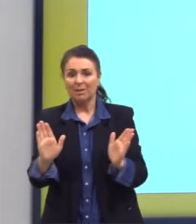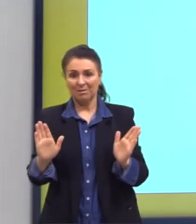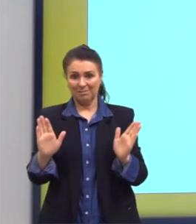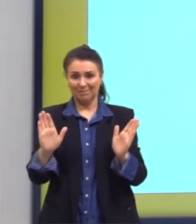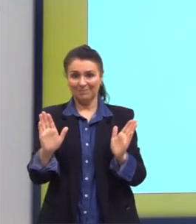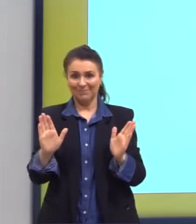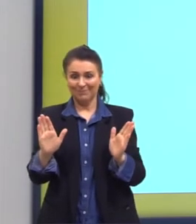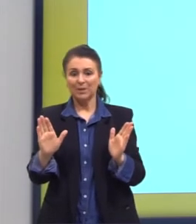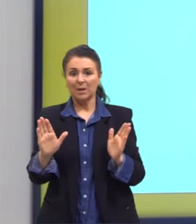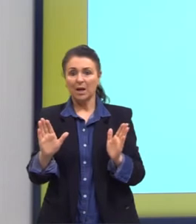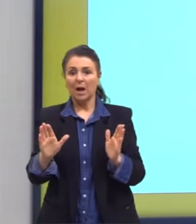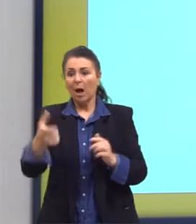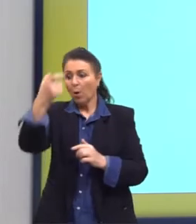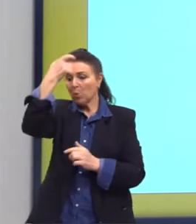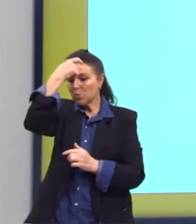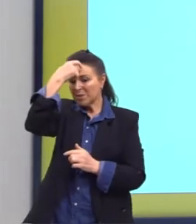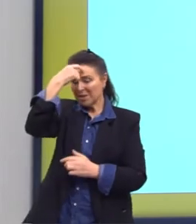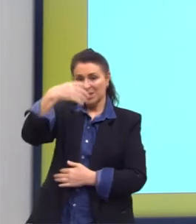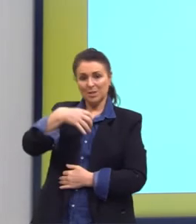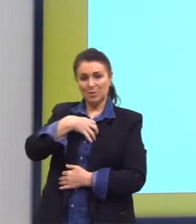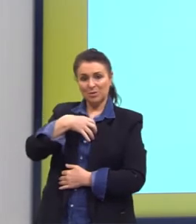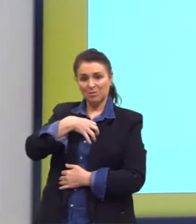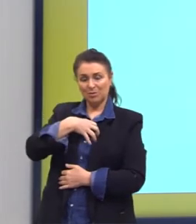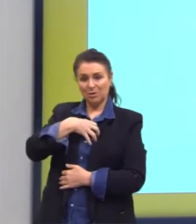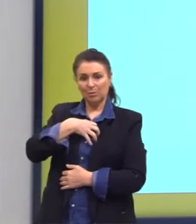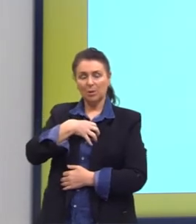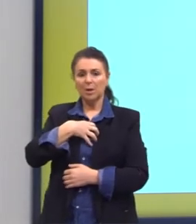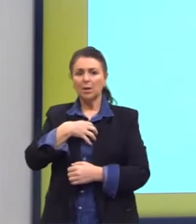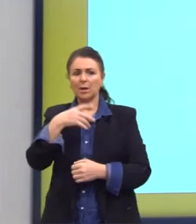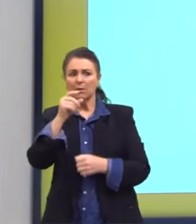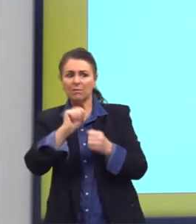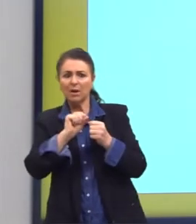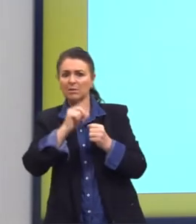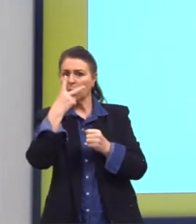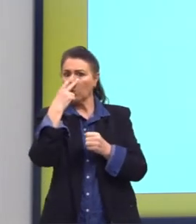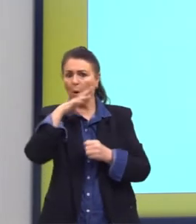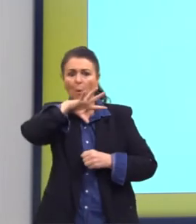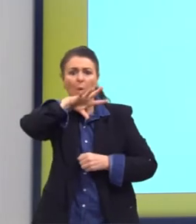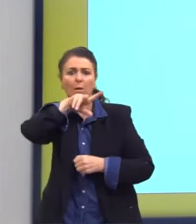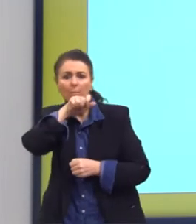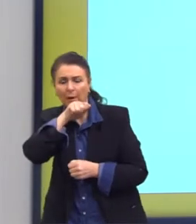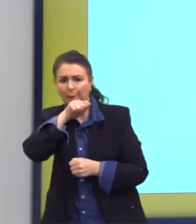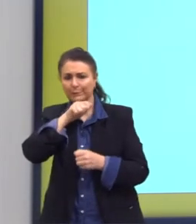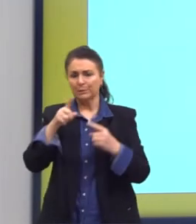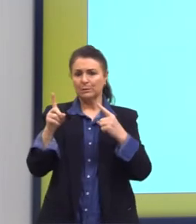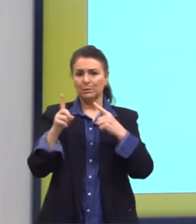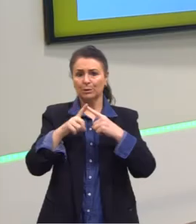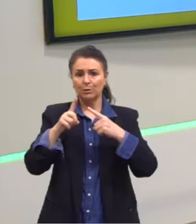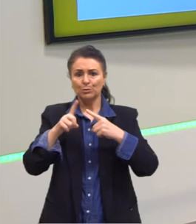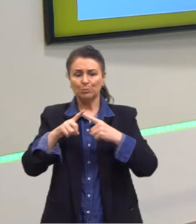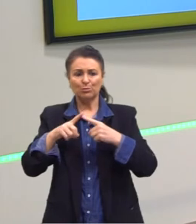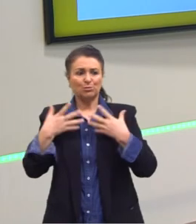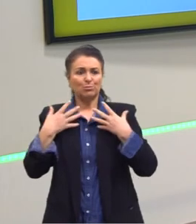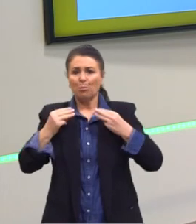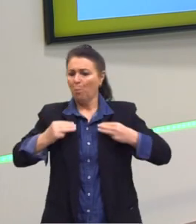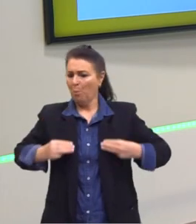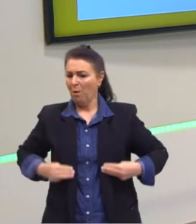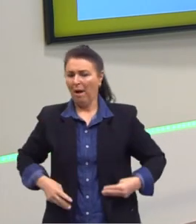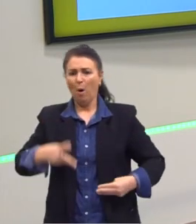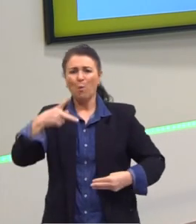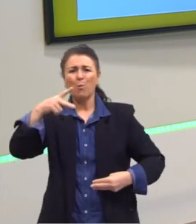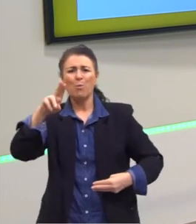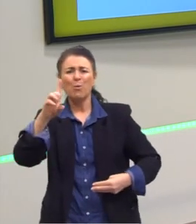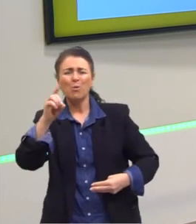consciência e agem como se fossem animais, sem nenhum tipo de pudor. A